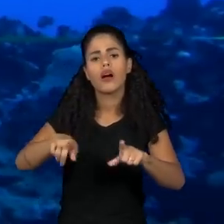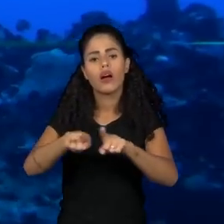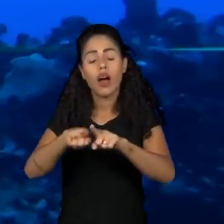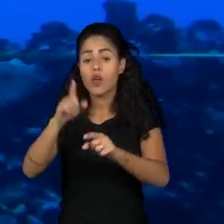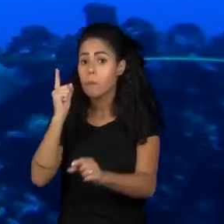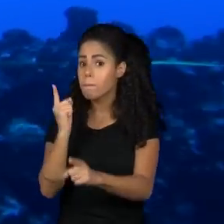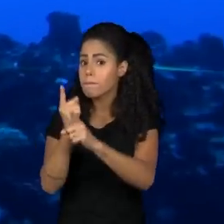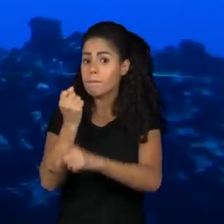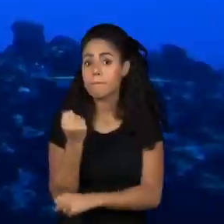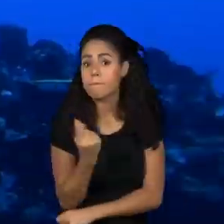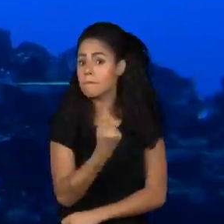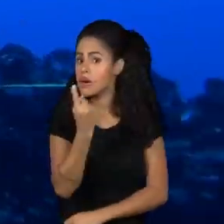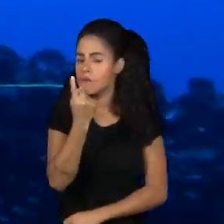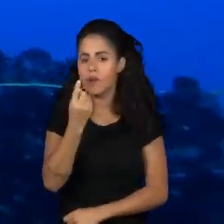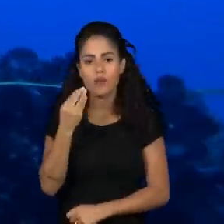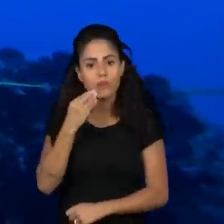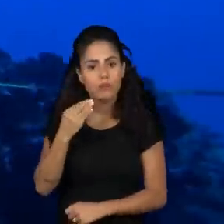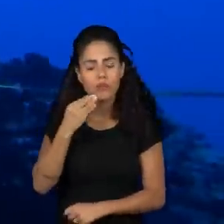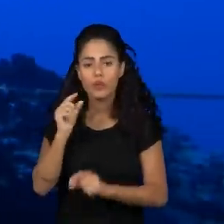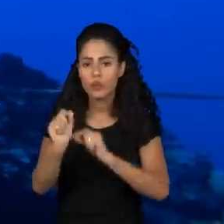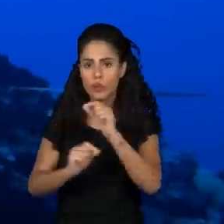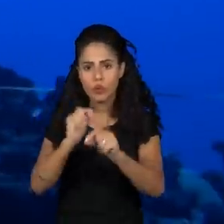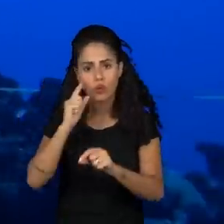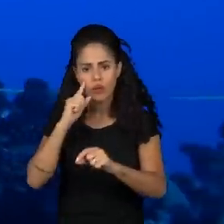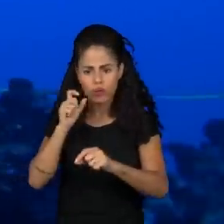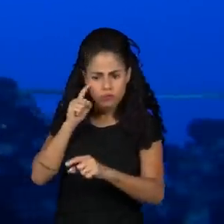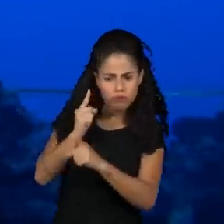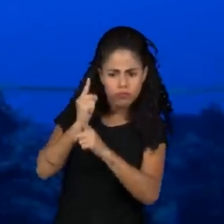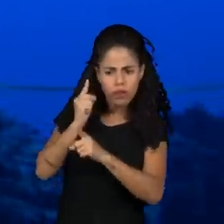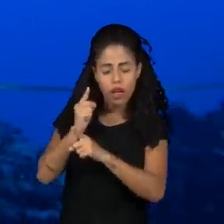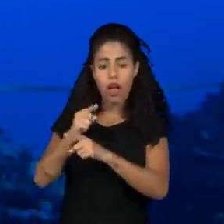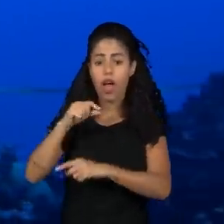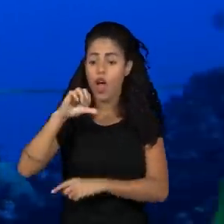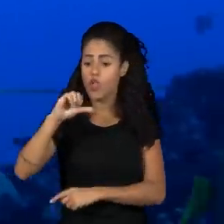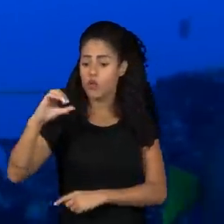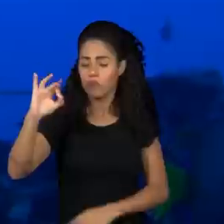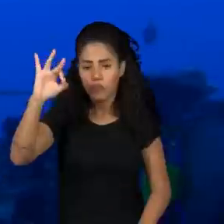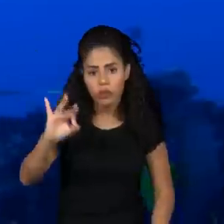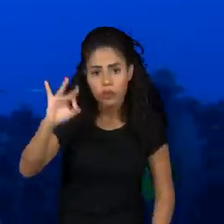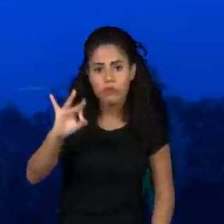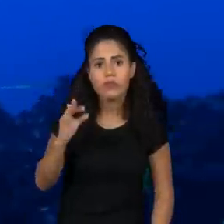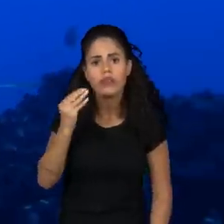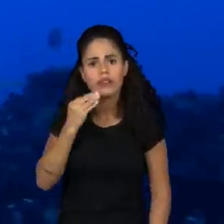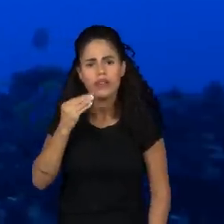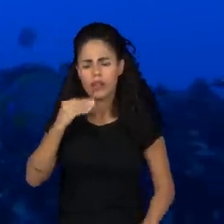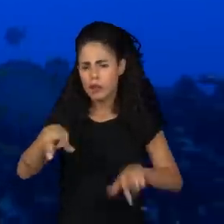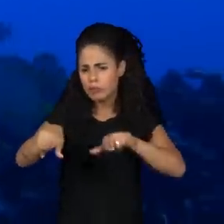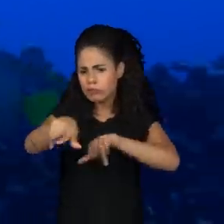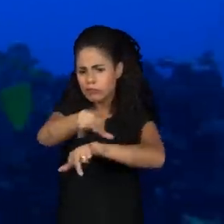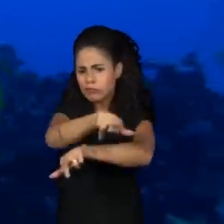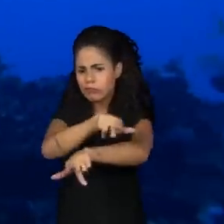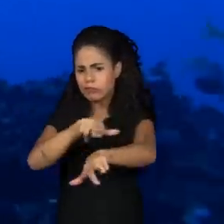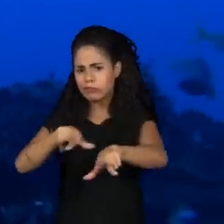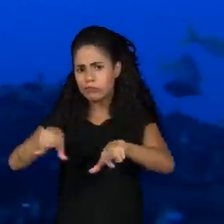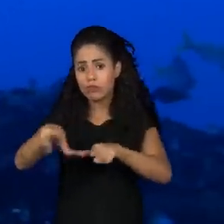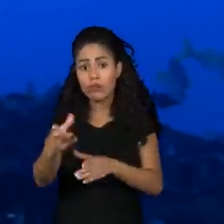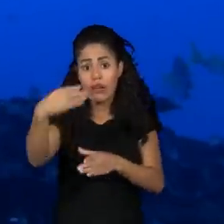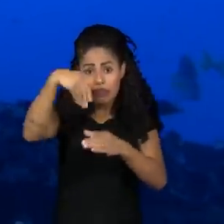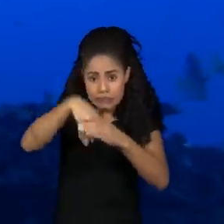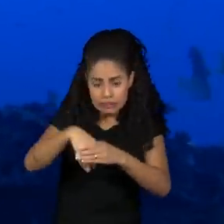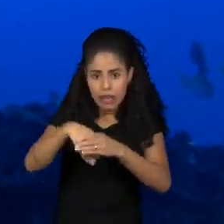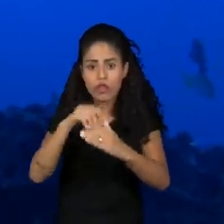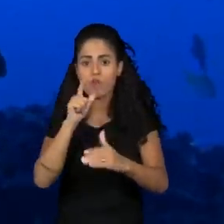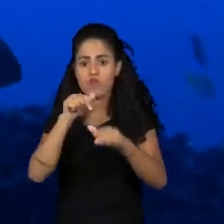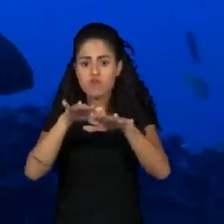grande diversidade de peixe que nunca foi reportada para a região. Até 90% de toda a biodiversidade marinha ali, e da